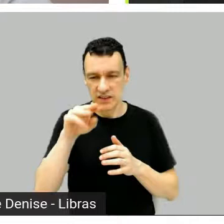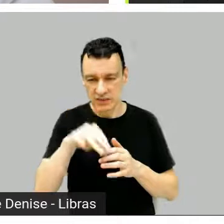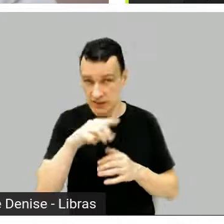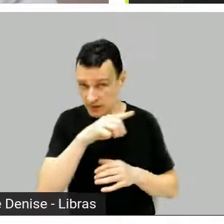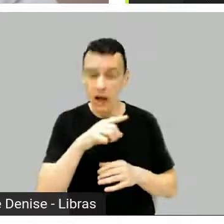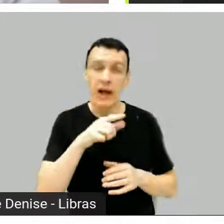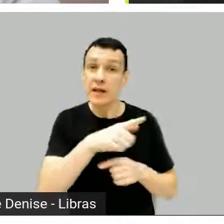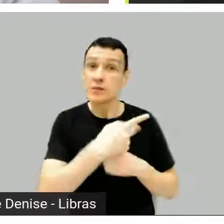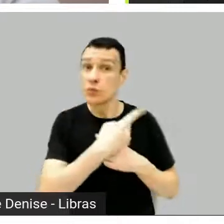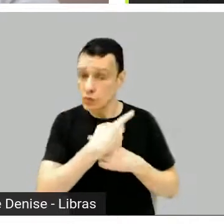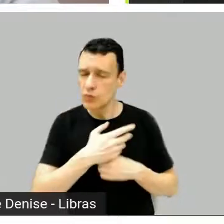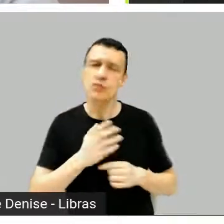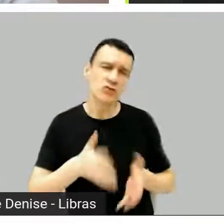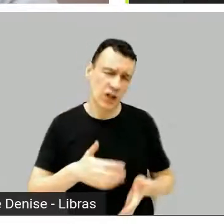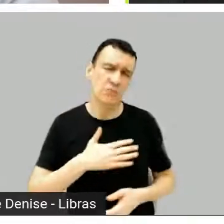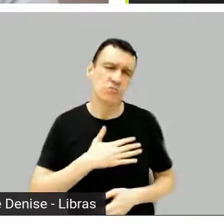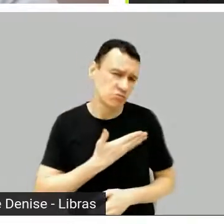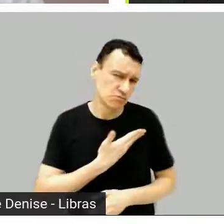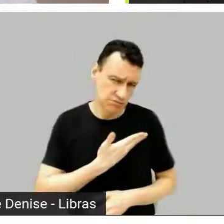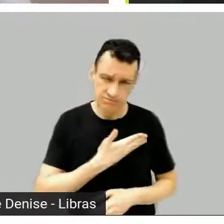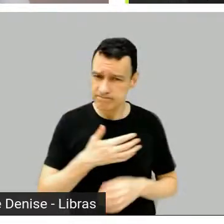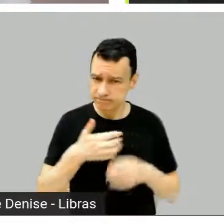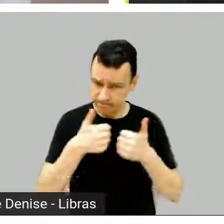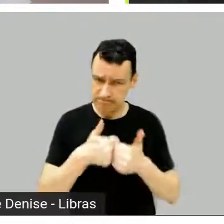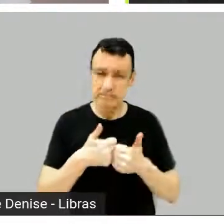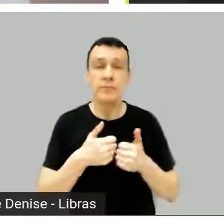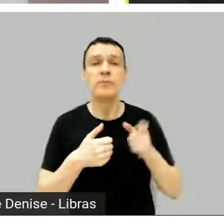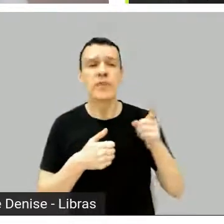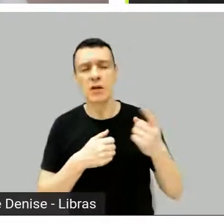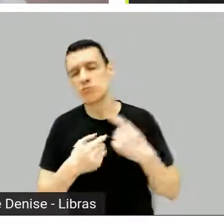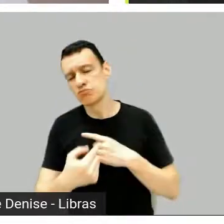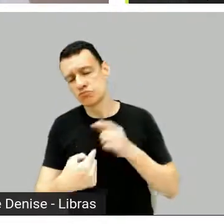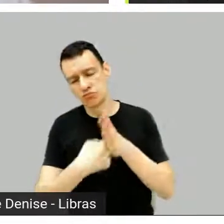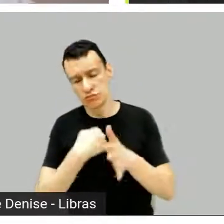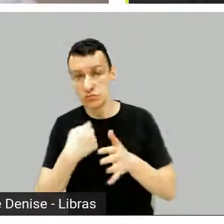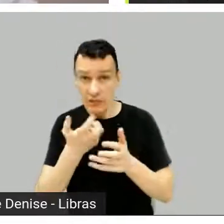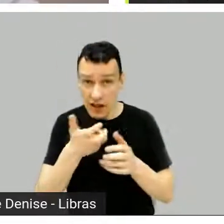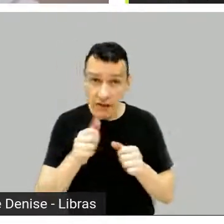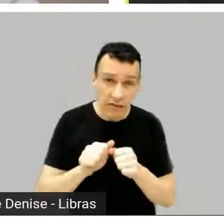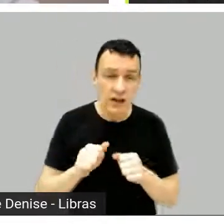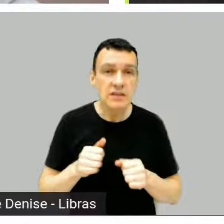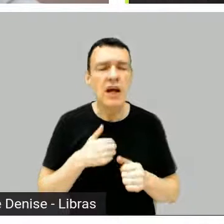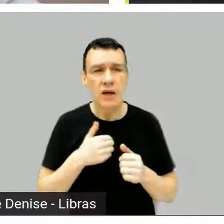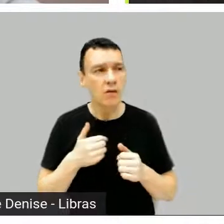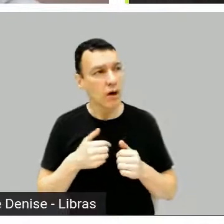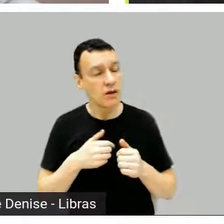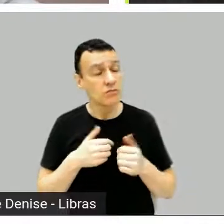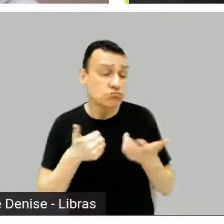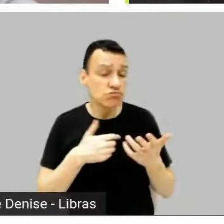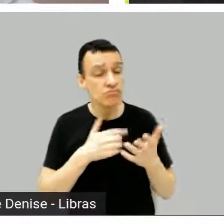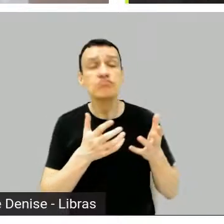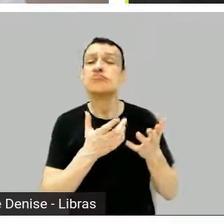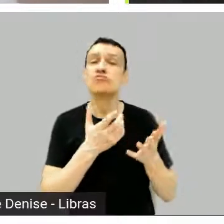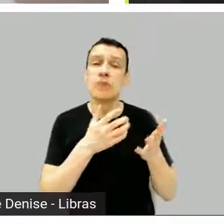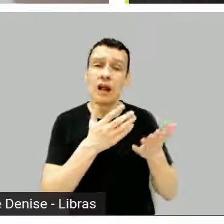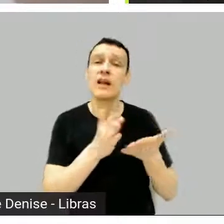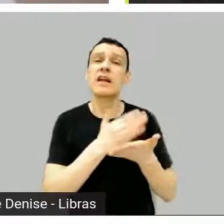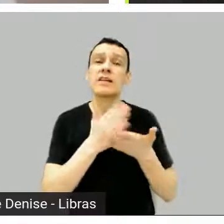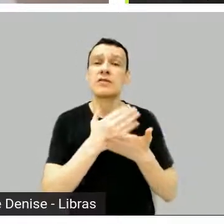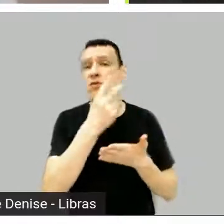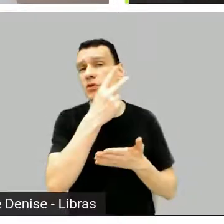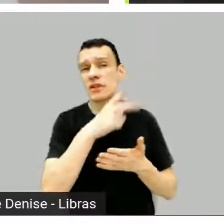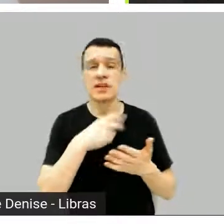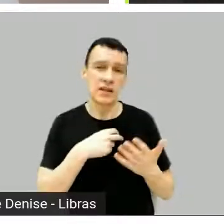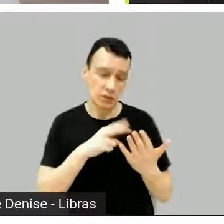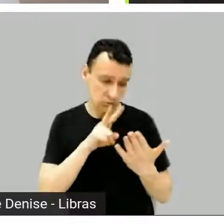E ele... Ah, vamos fazer? E aí li, me apaixonei, fiz com a maior paixão, um roteiro que